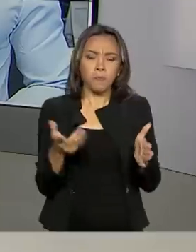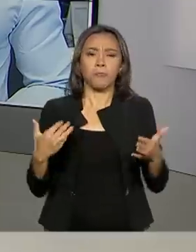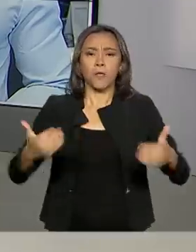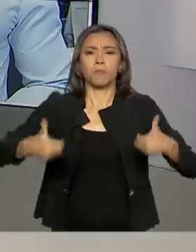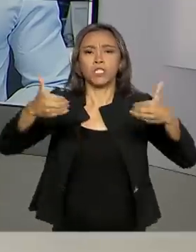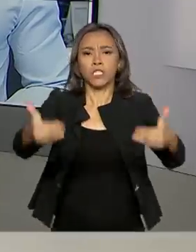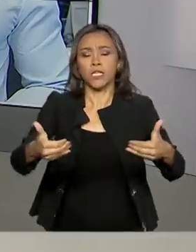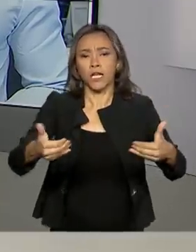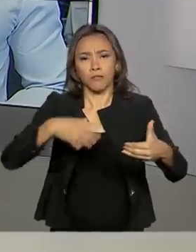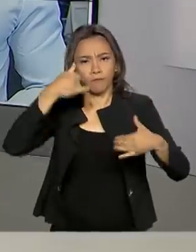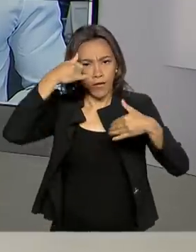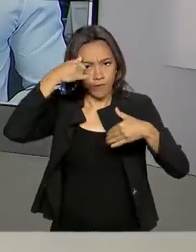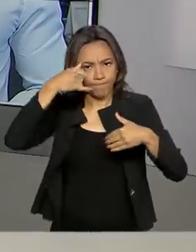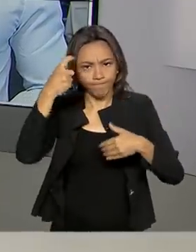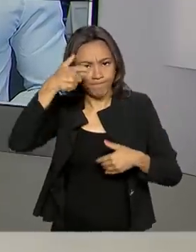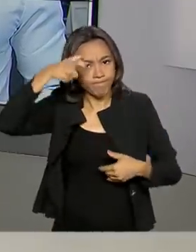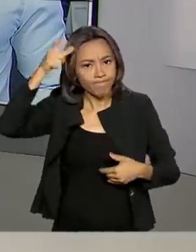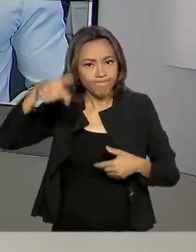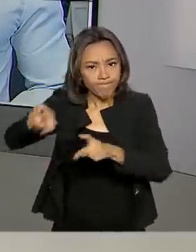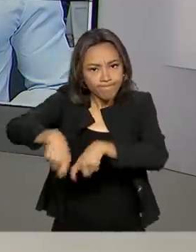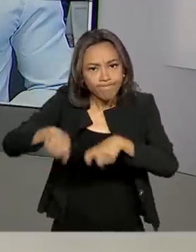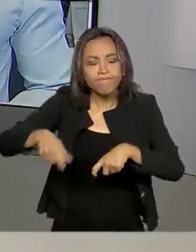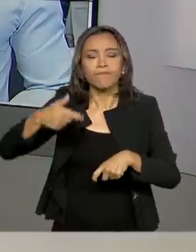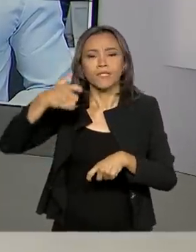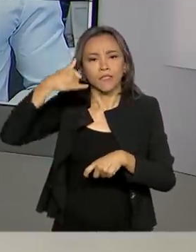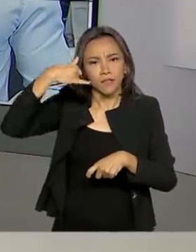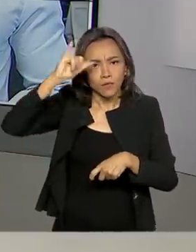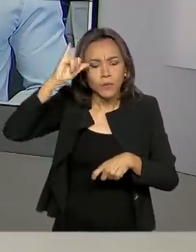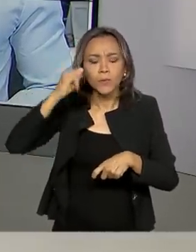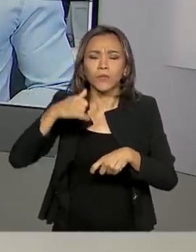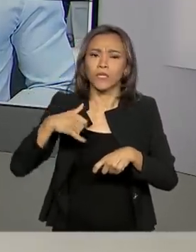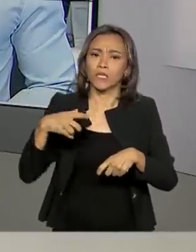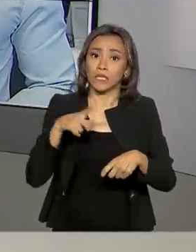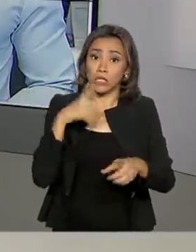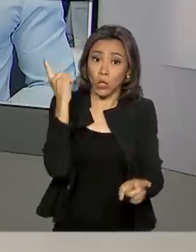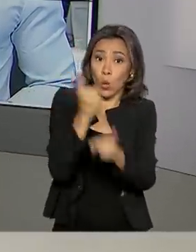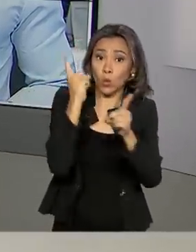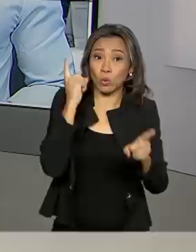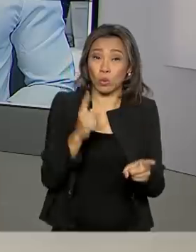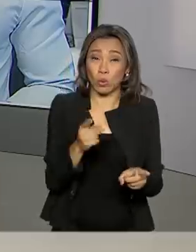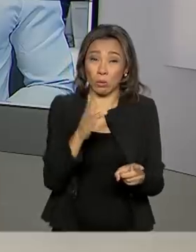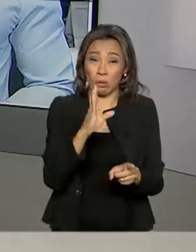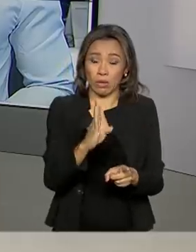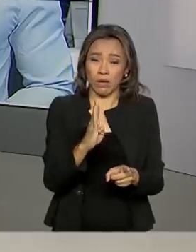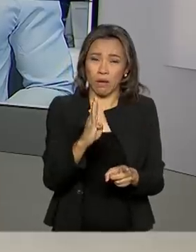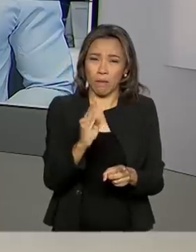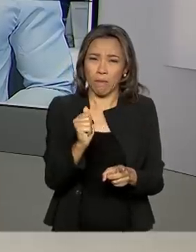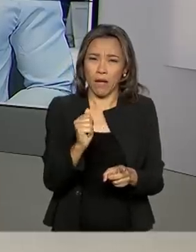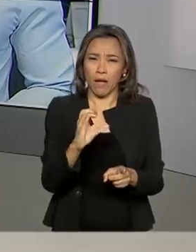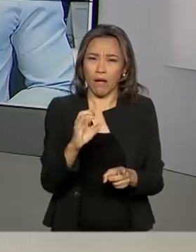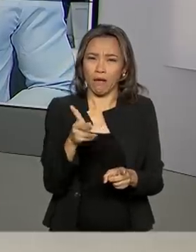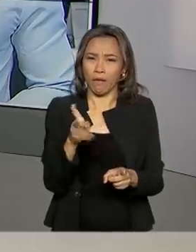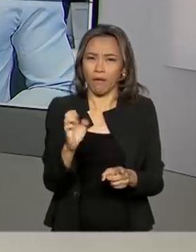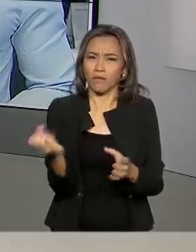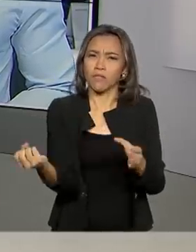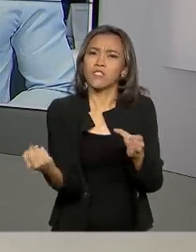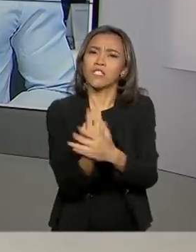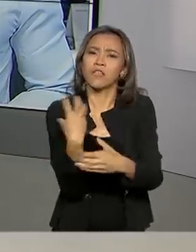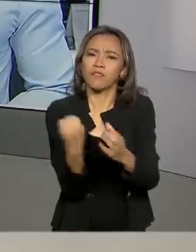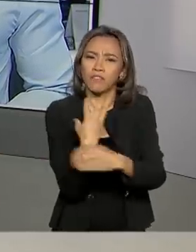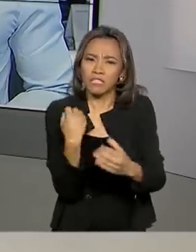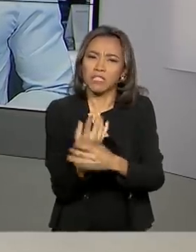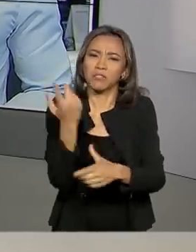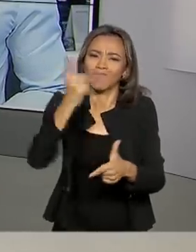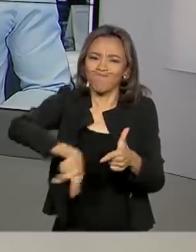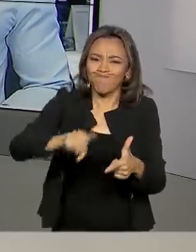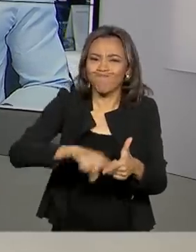identificou contaminação em oito produtos da cervejaria Bacher. Vamos então agora a São Paulo, saber os detalhes com o